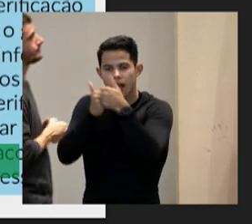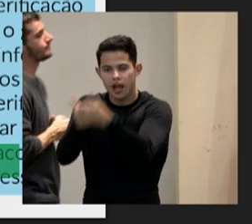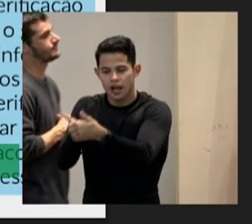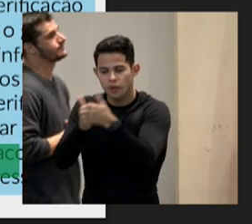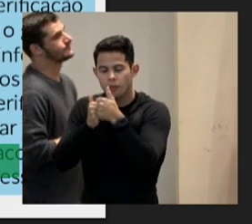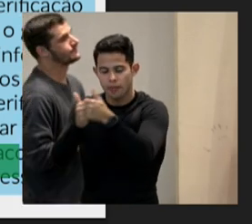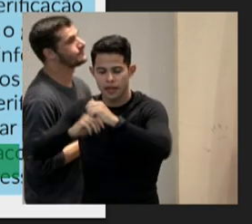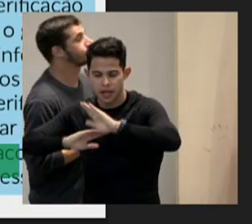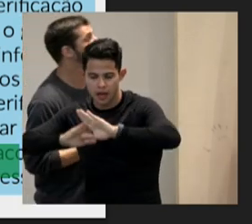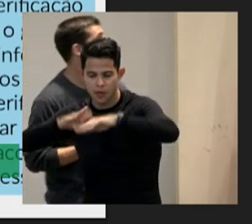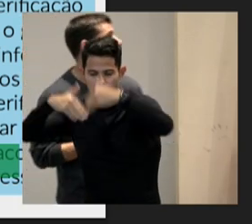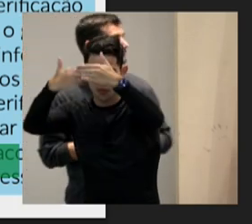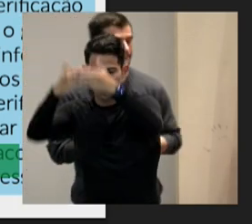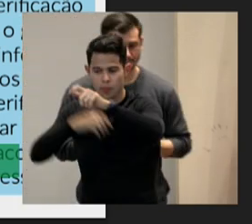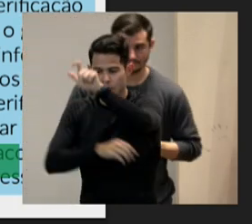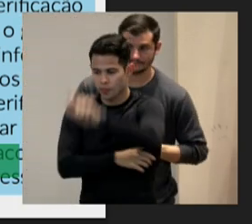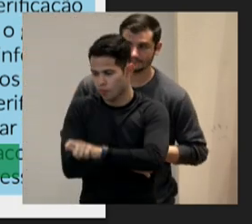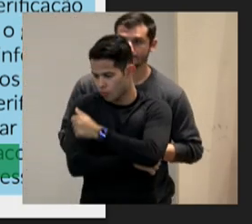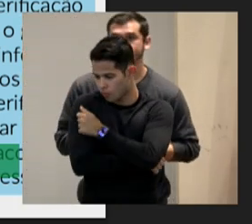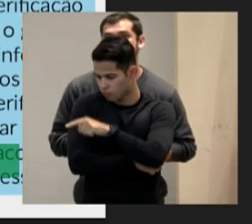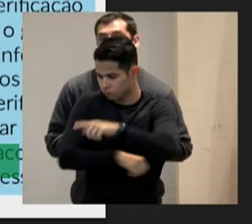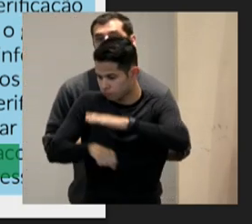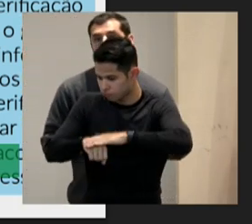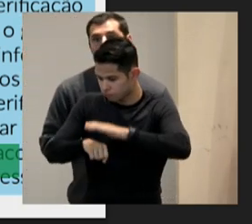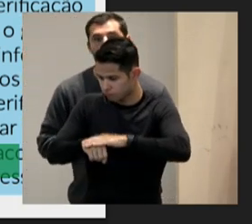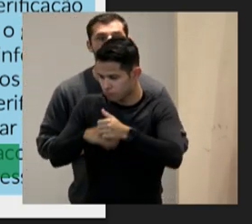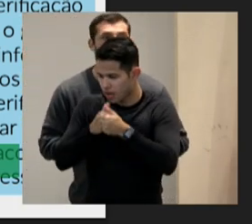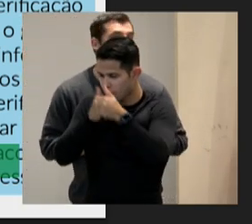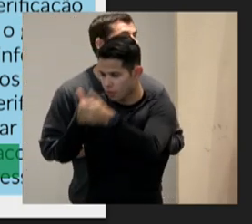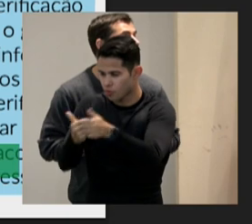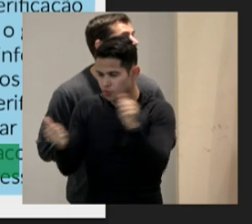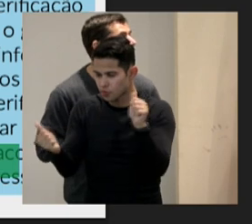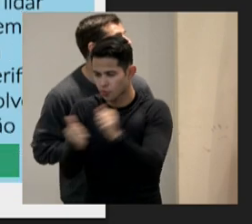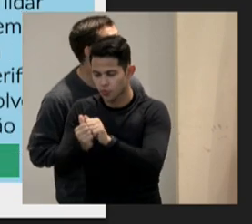progressos o próprio aluno que saiba os progressos dele